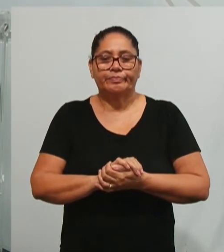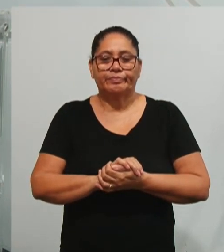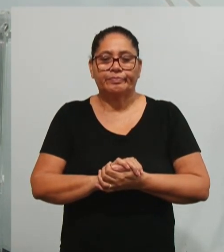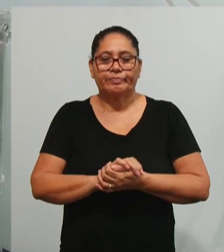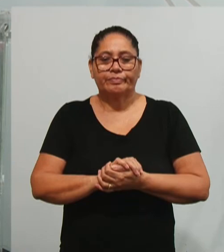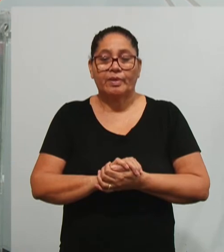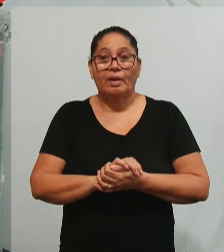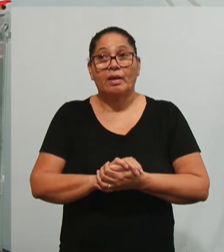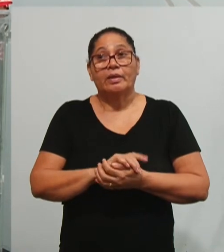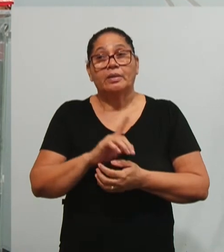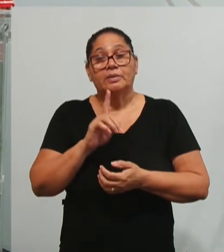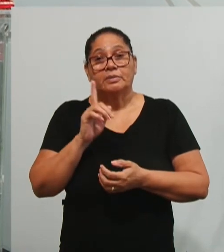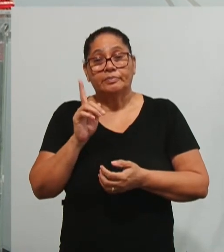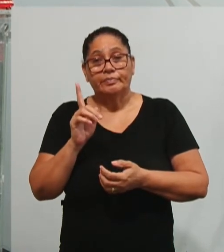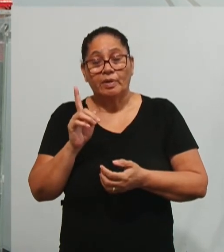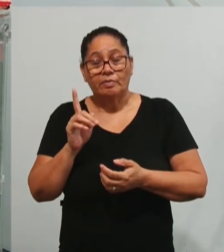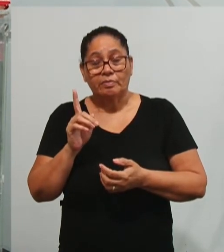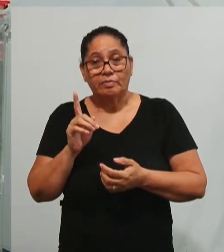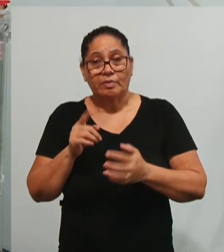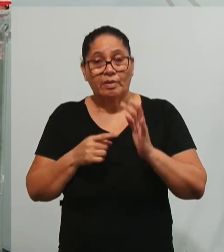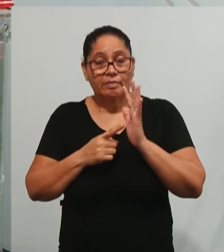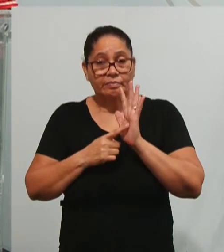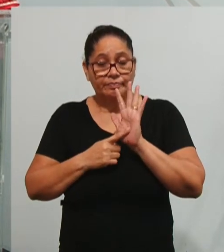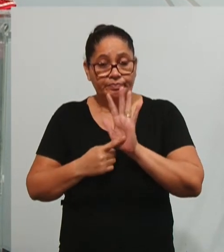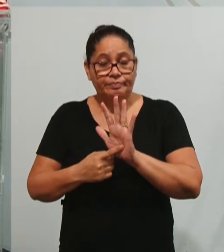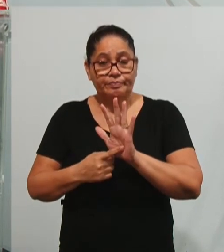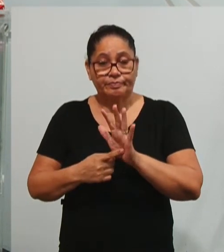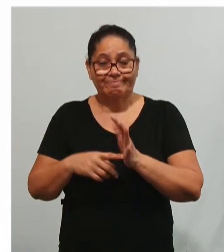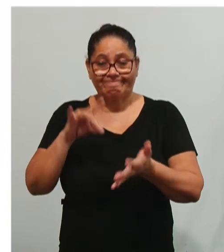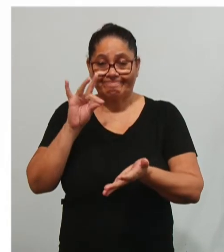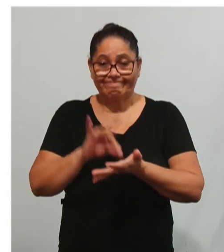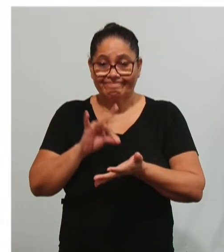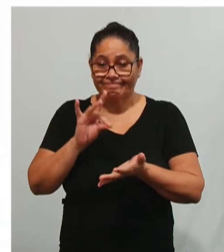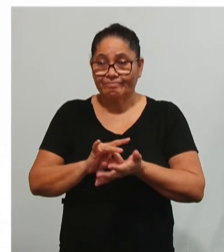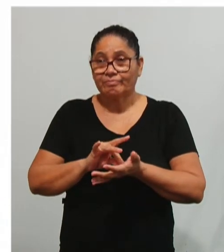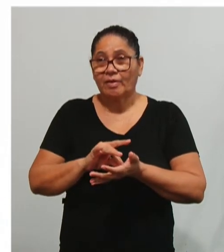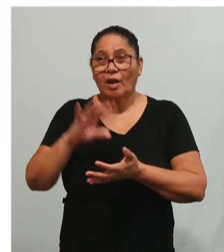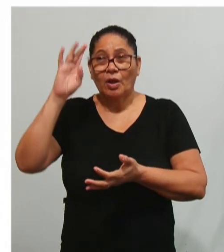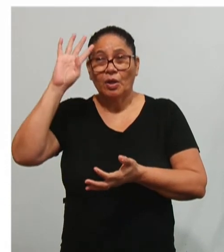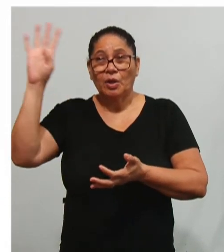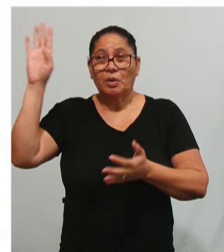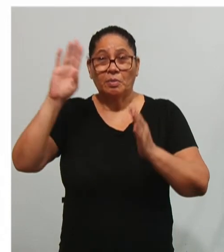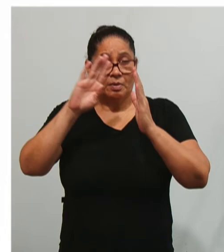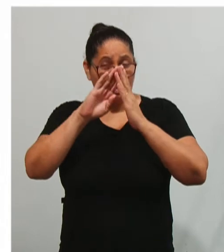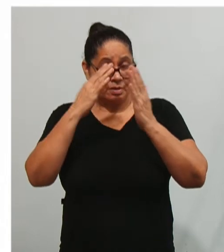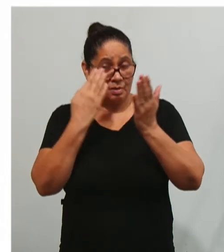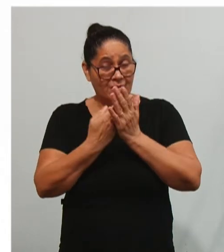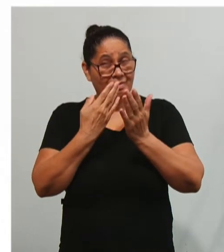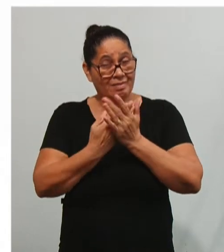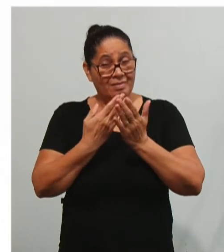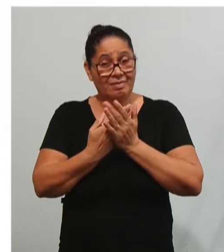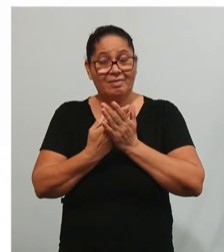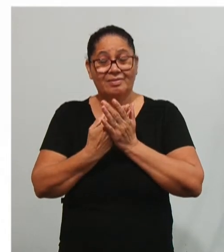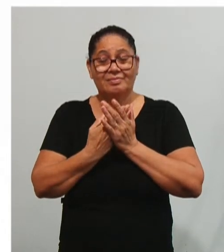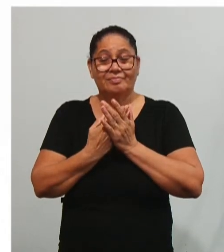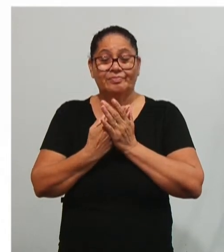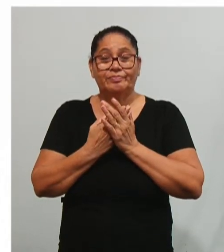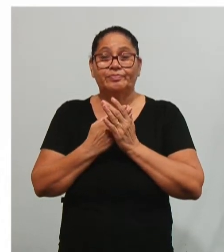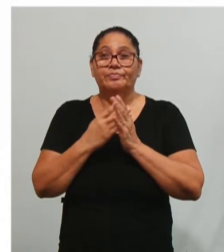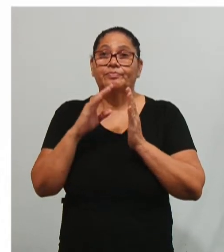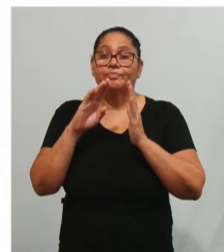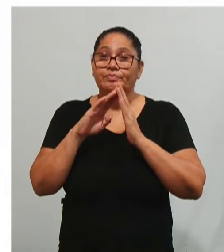tanto é que a gente mostra essa realidade. Imaginem essa escola aqui, uma escola